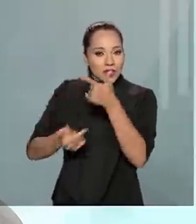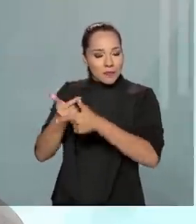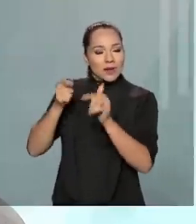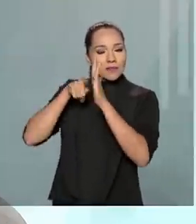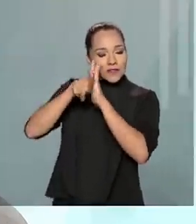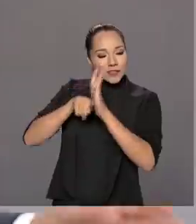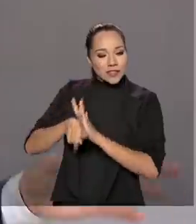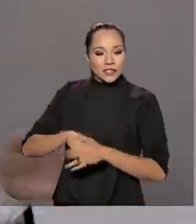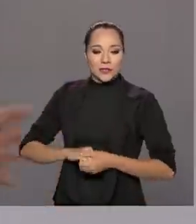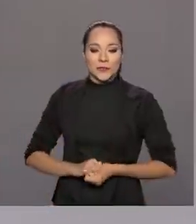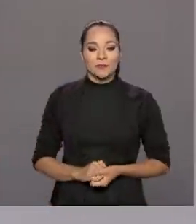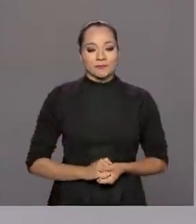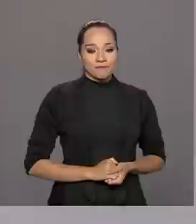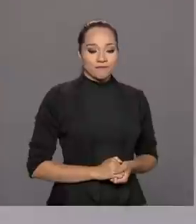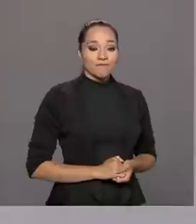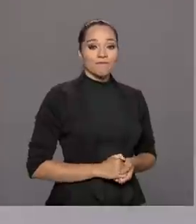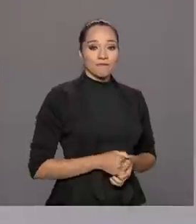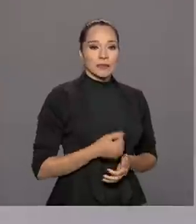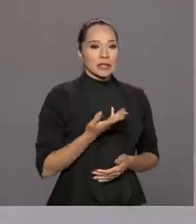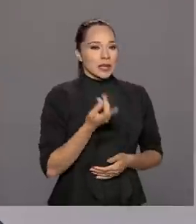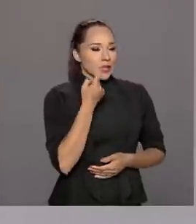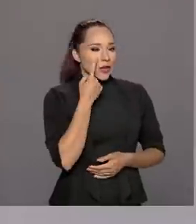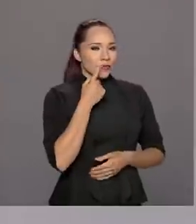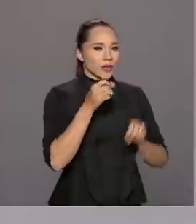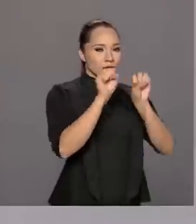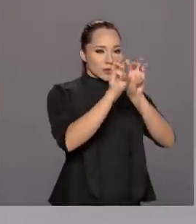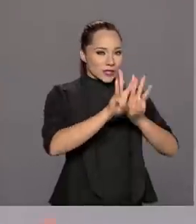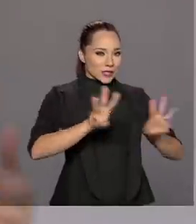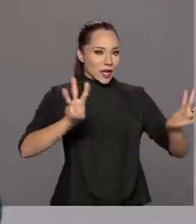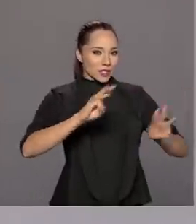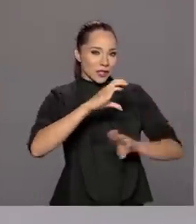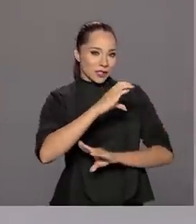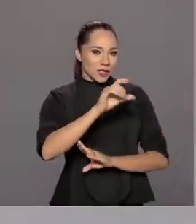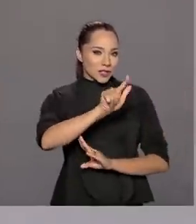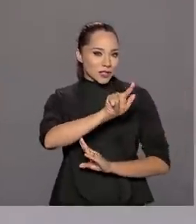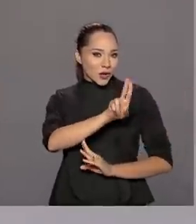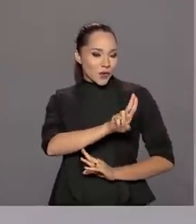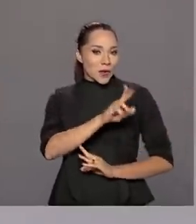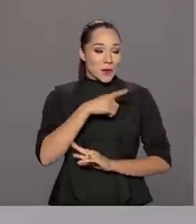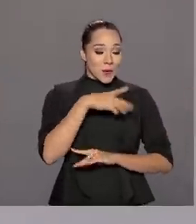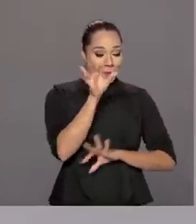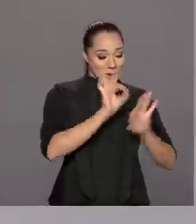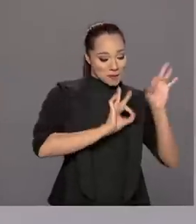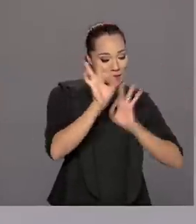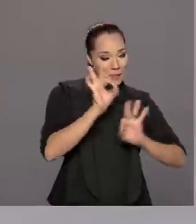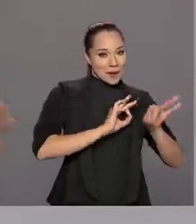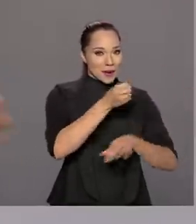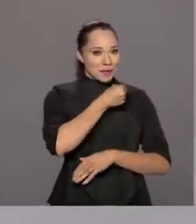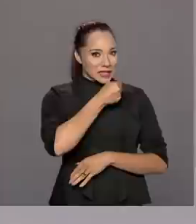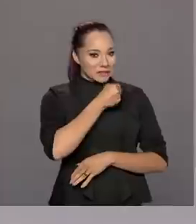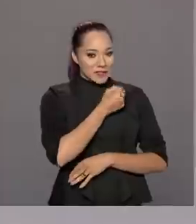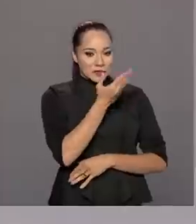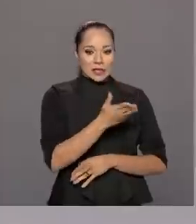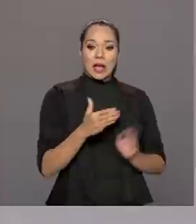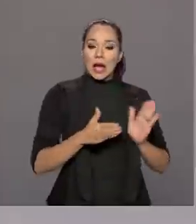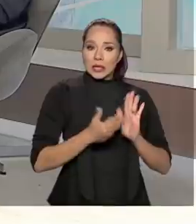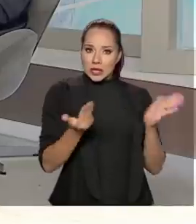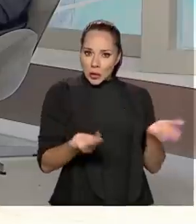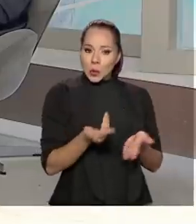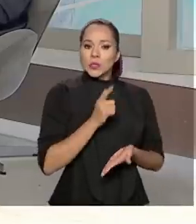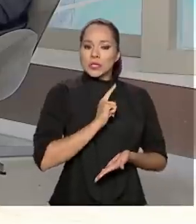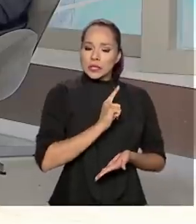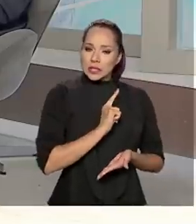investigativos. E eu dei uma olhada no site da CGU para me preparar aqui para a entrevista com o senhor. Até hoje estão